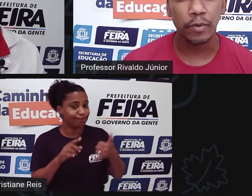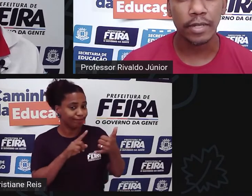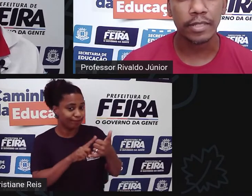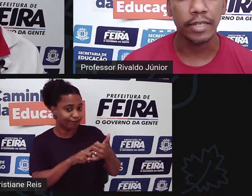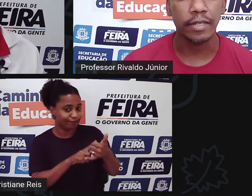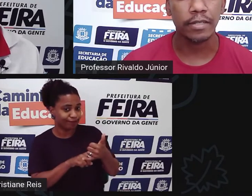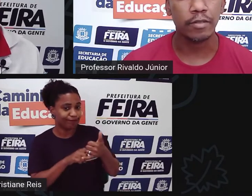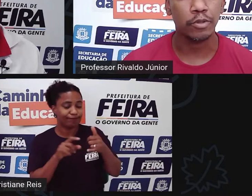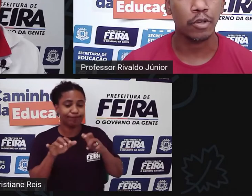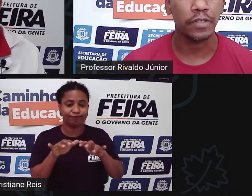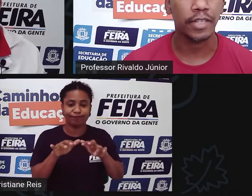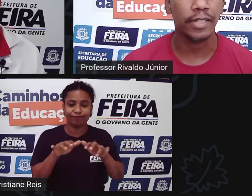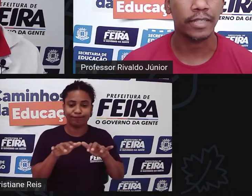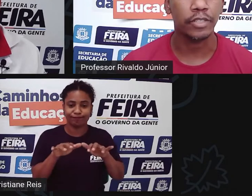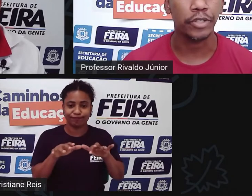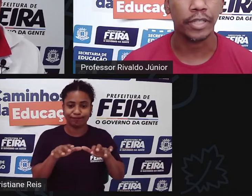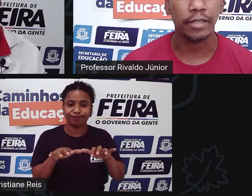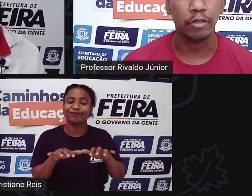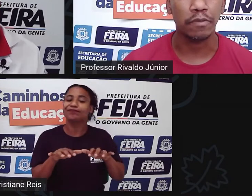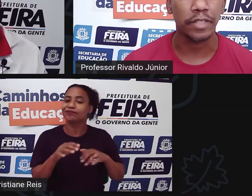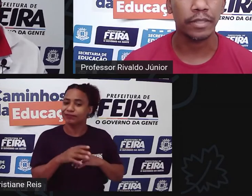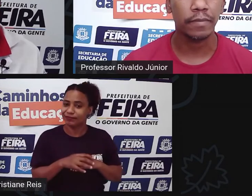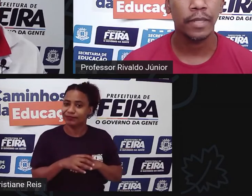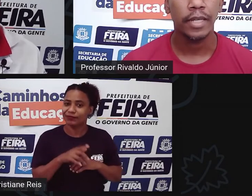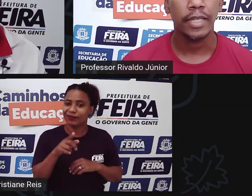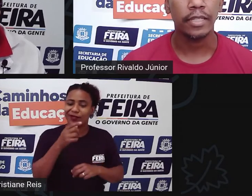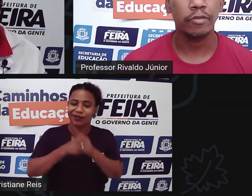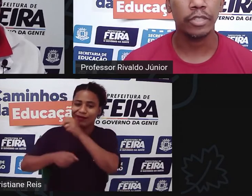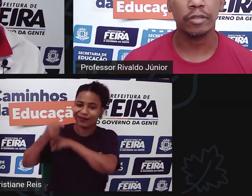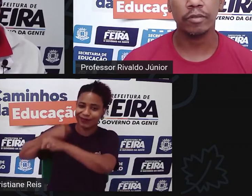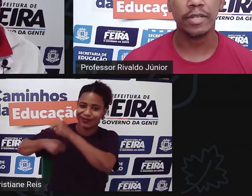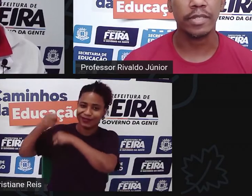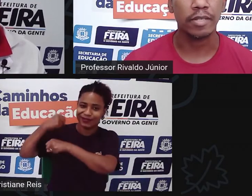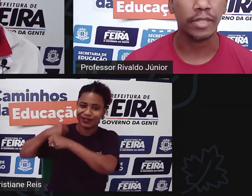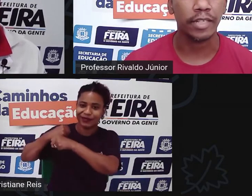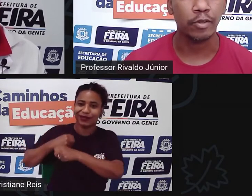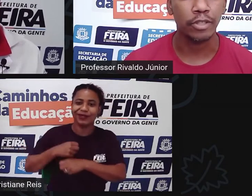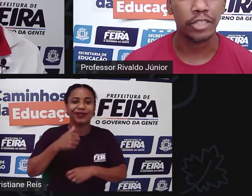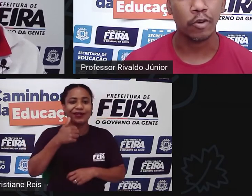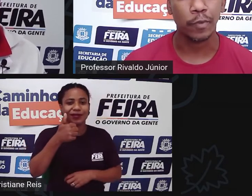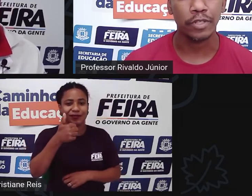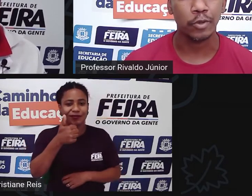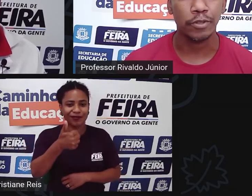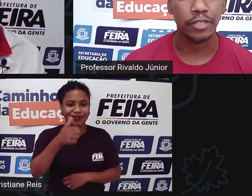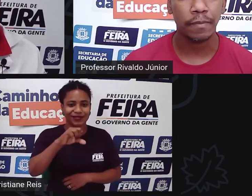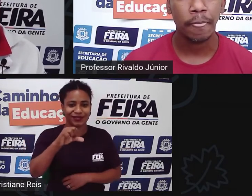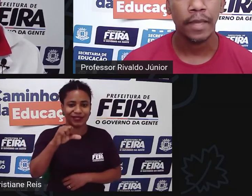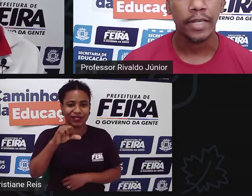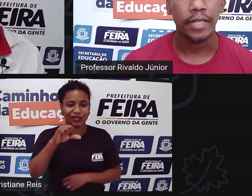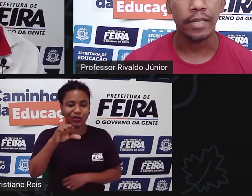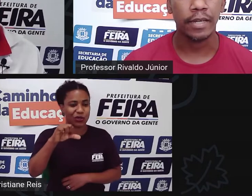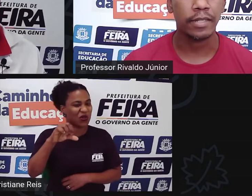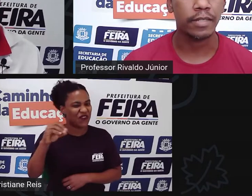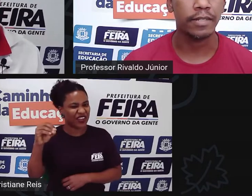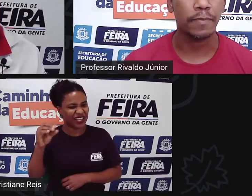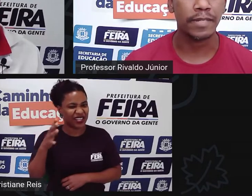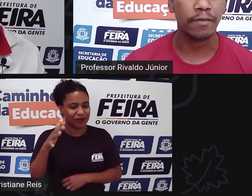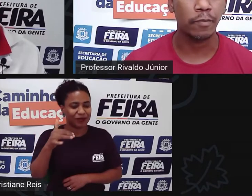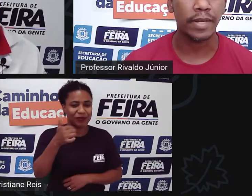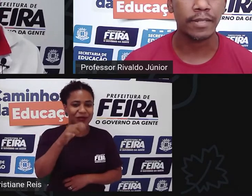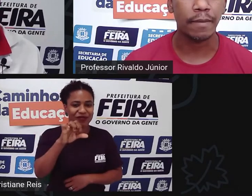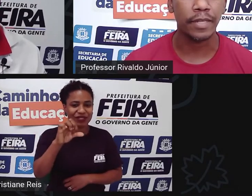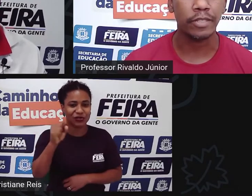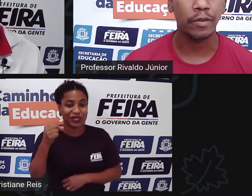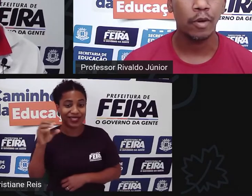exemplo as crianças e os jovens da década de 80 e 90 que não tinham tanto acesso à tecnologia como a de hoje e essas crianças